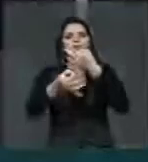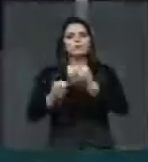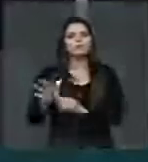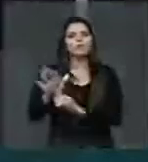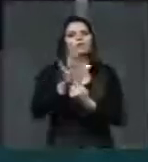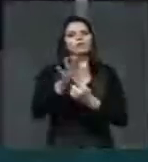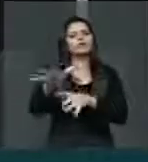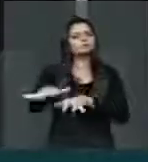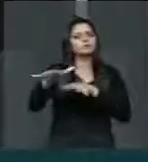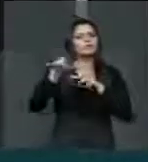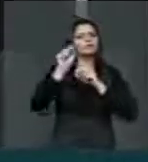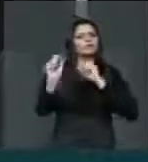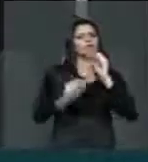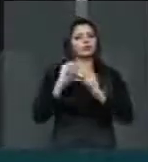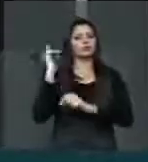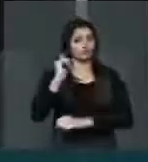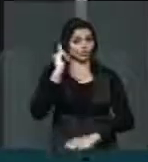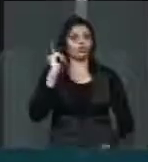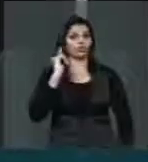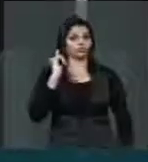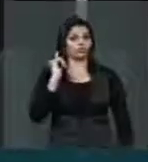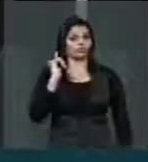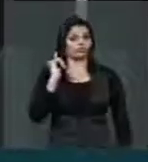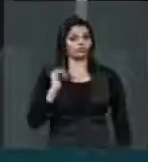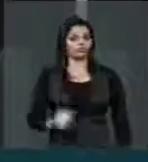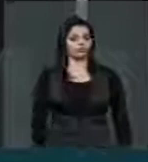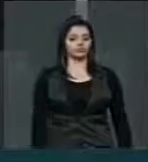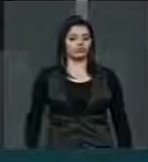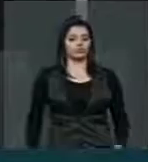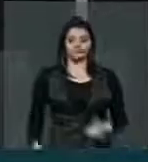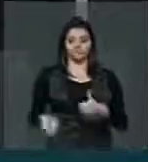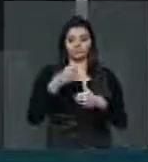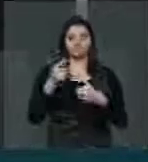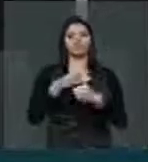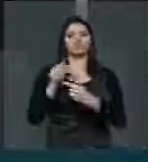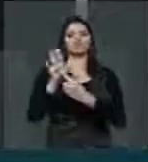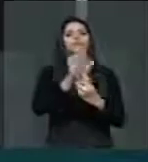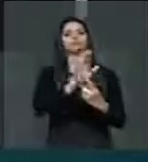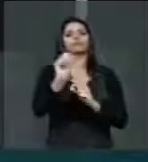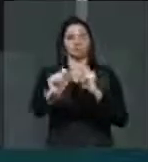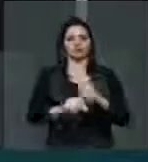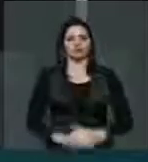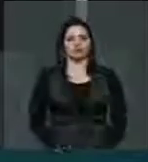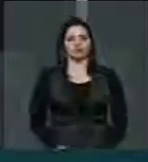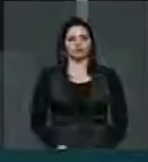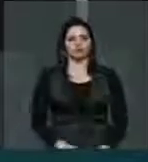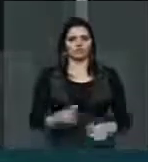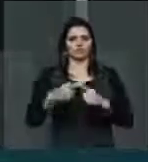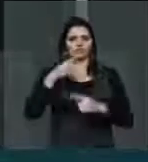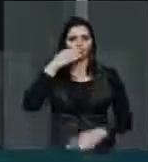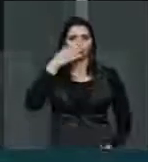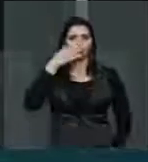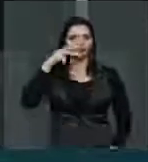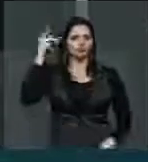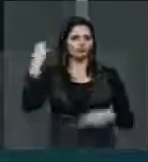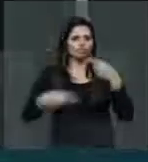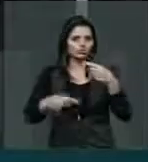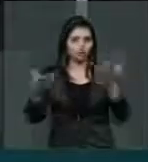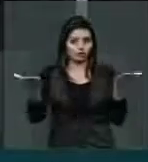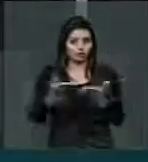algo muito importante. A primeira indicação é de que os partidos atuais